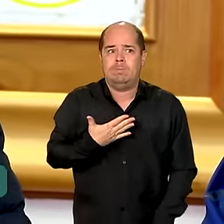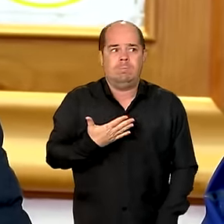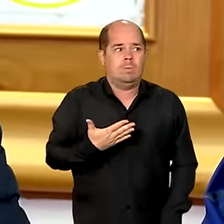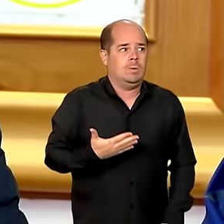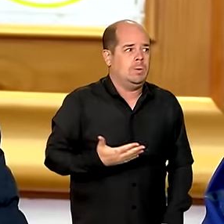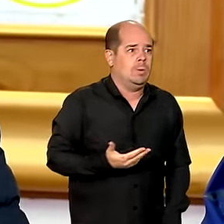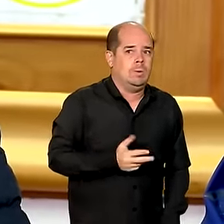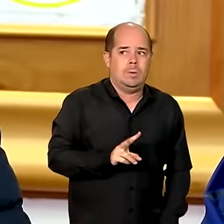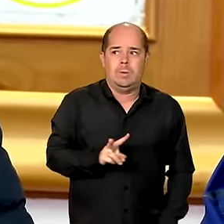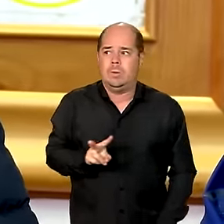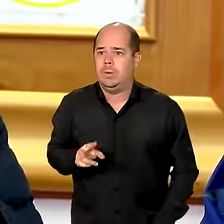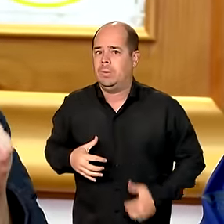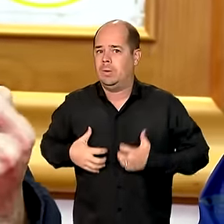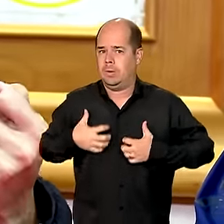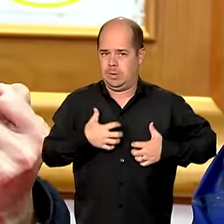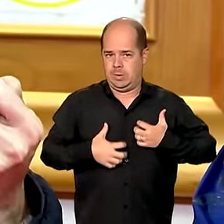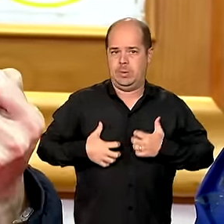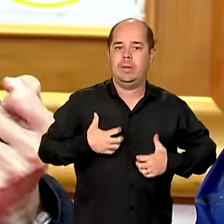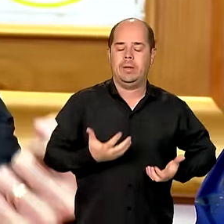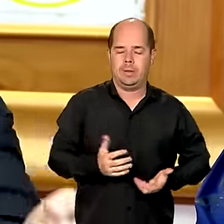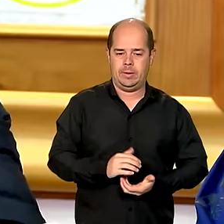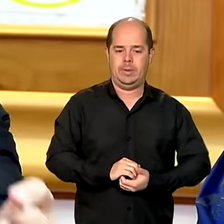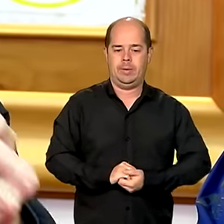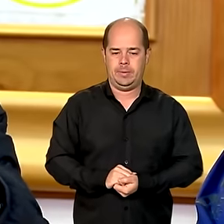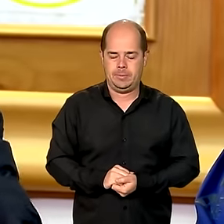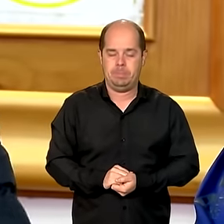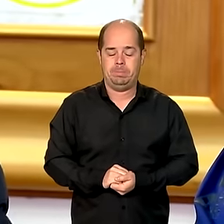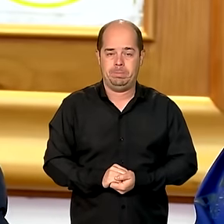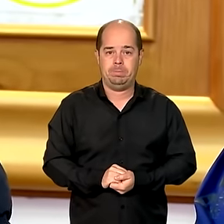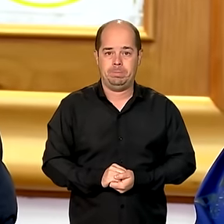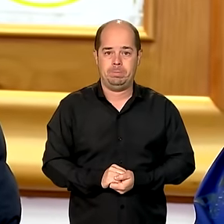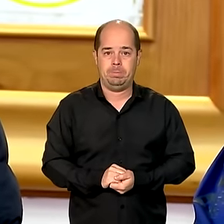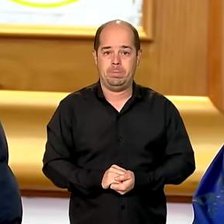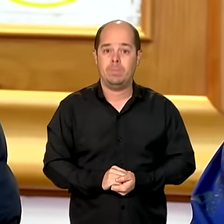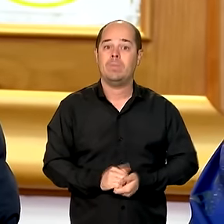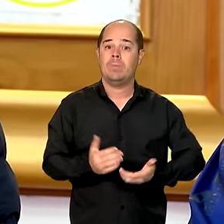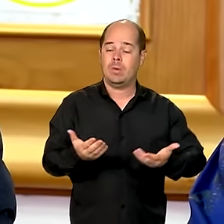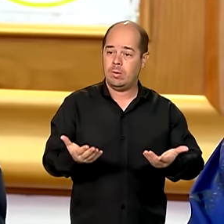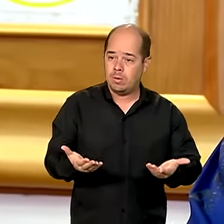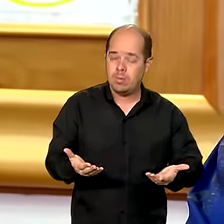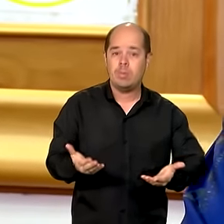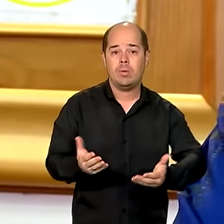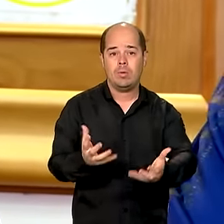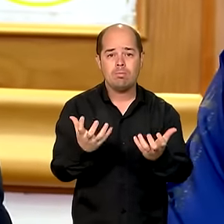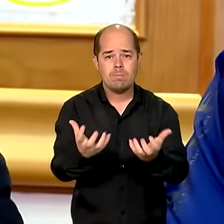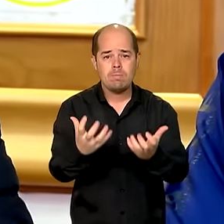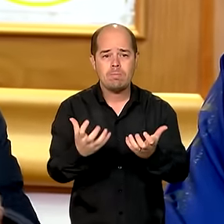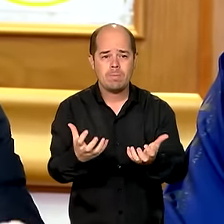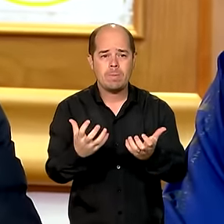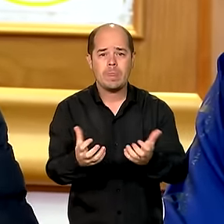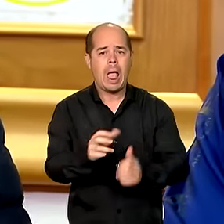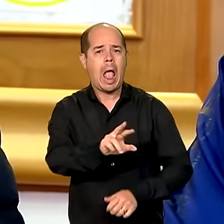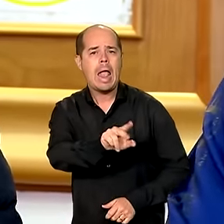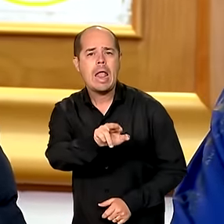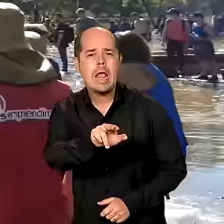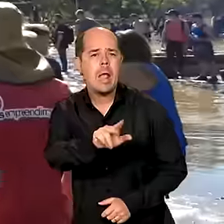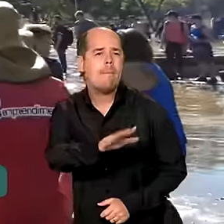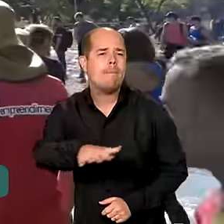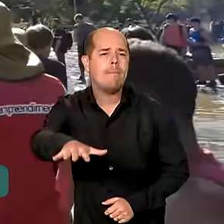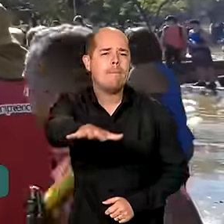com certeza ajuda justamente a buscarmos aqueles irmãos gaúchos que estão precisando ainda ser localizados.